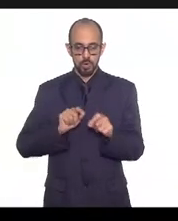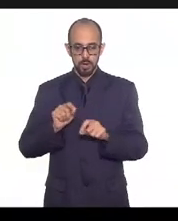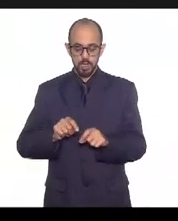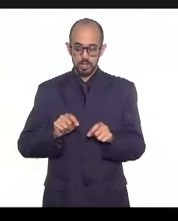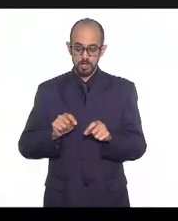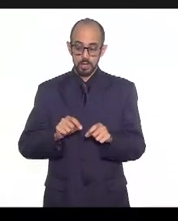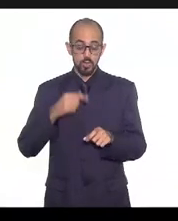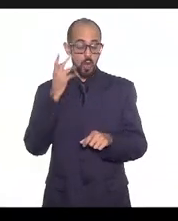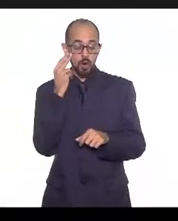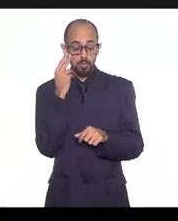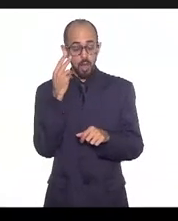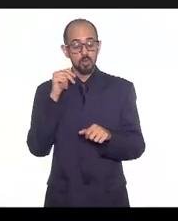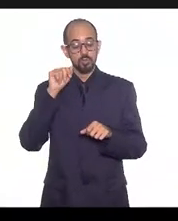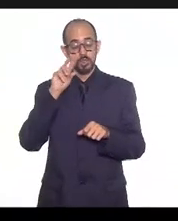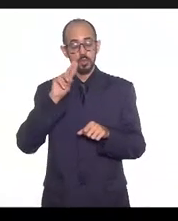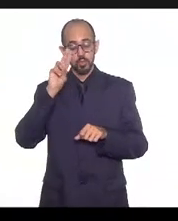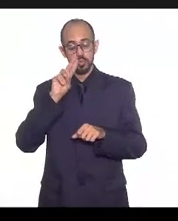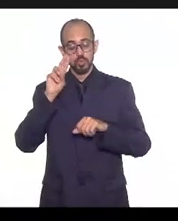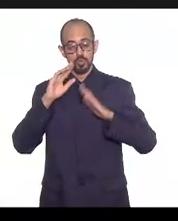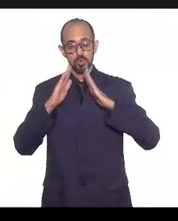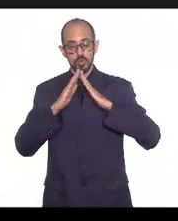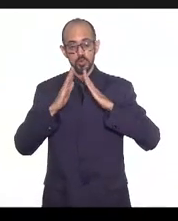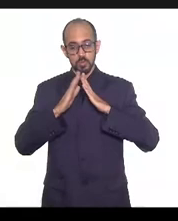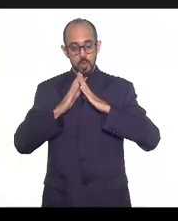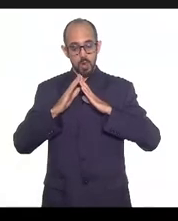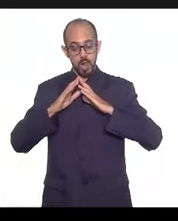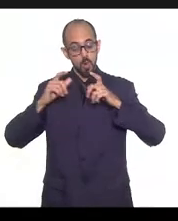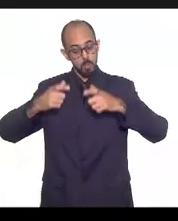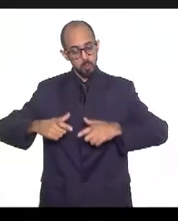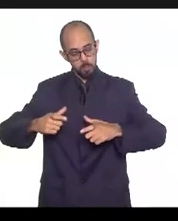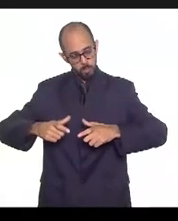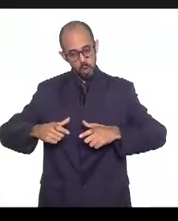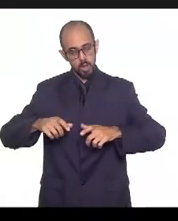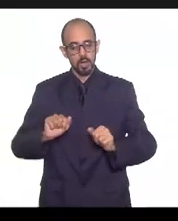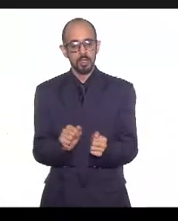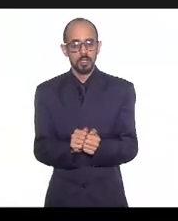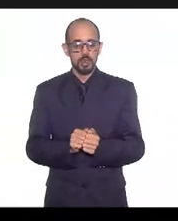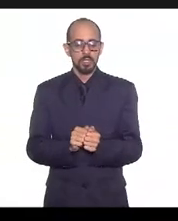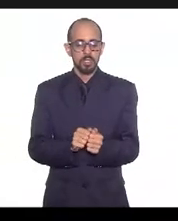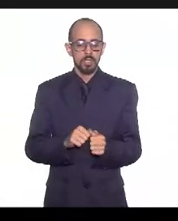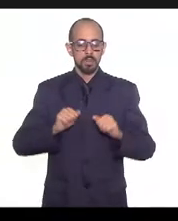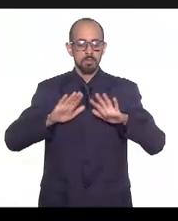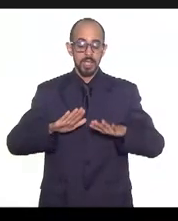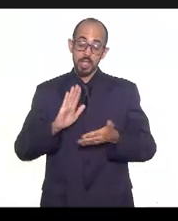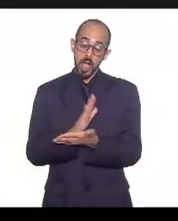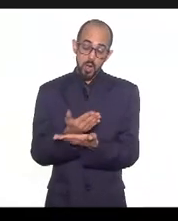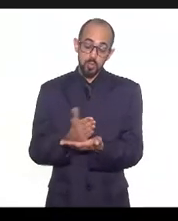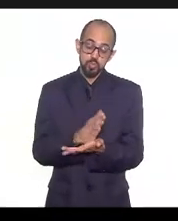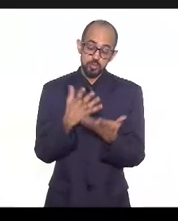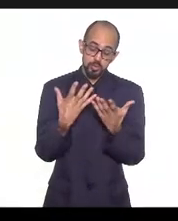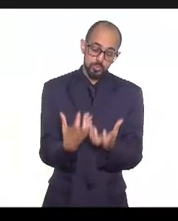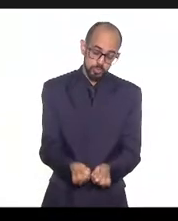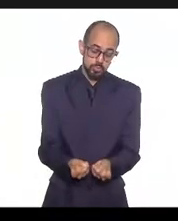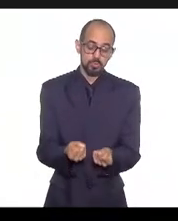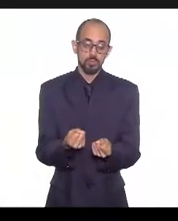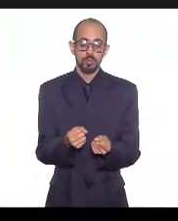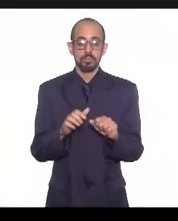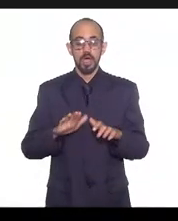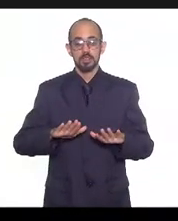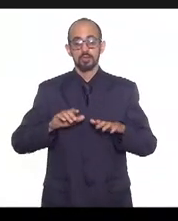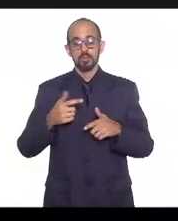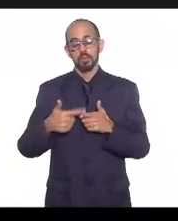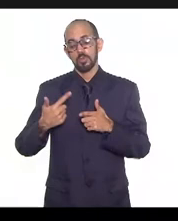município de residência, mas nesses casos, quando você explica, muitos municípios têm realizado, problema é que você vai fazer a segunda lá.